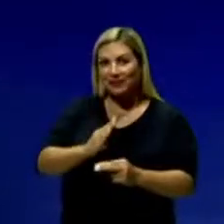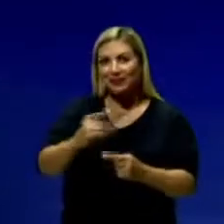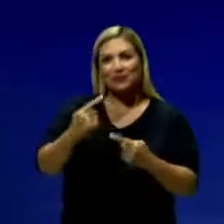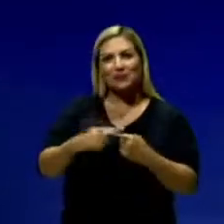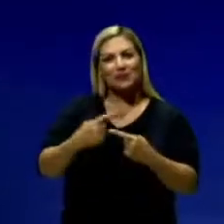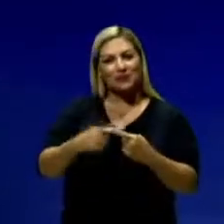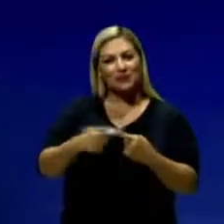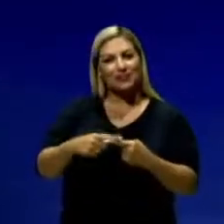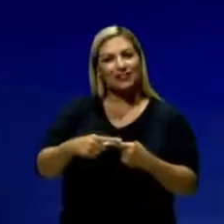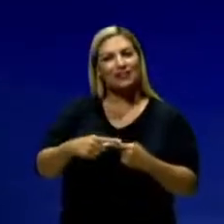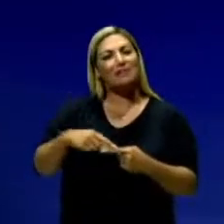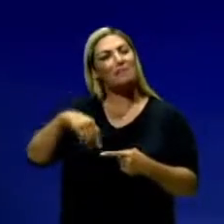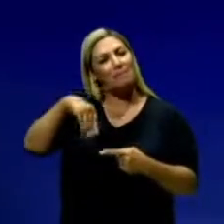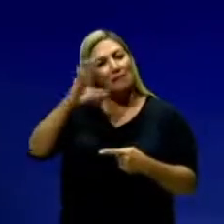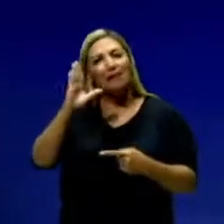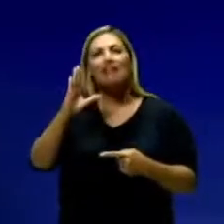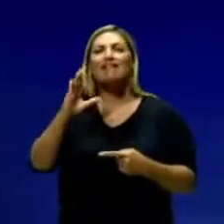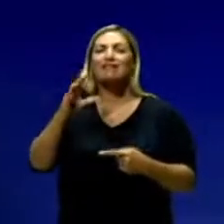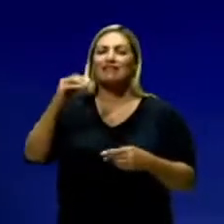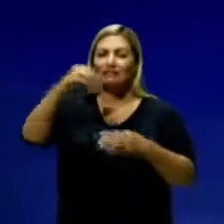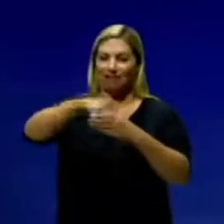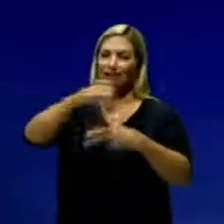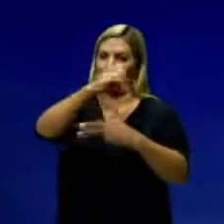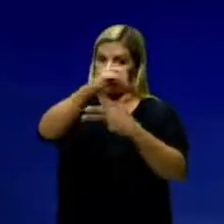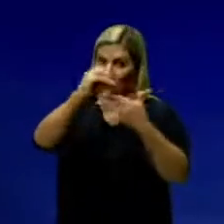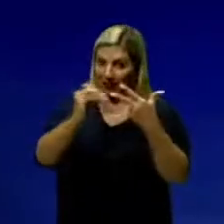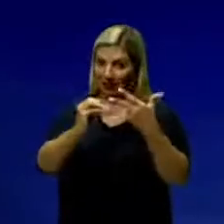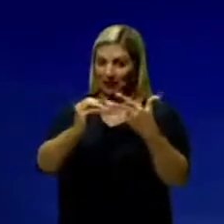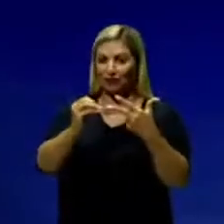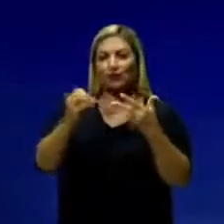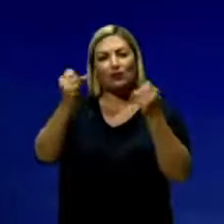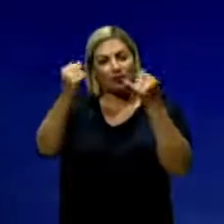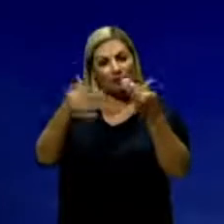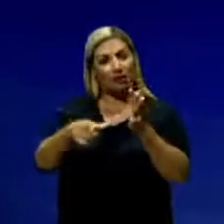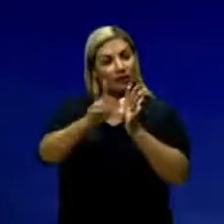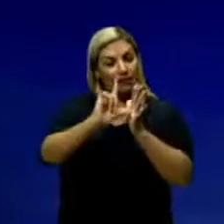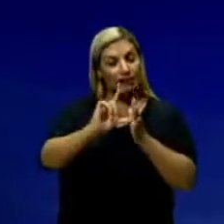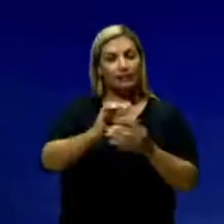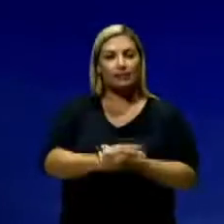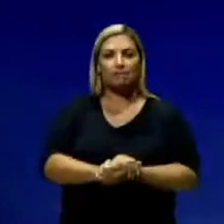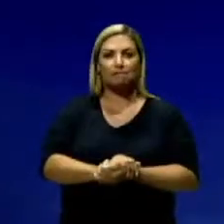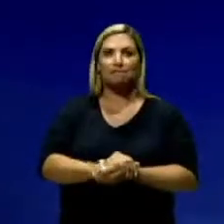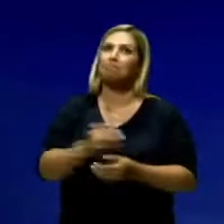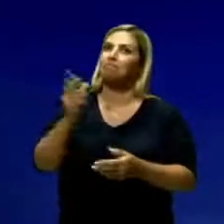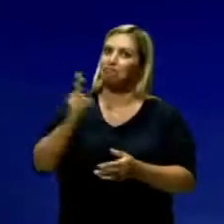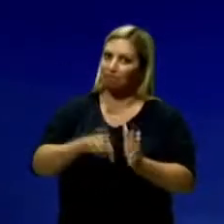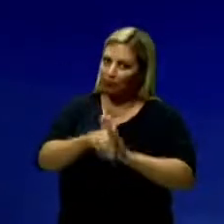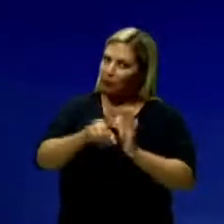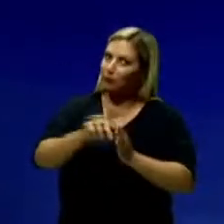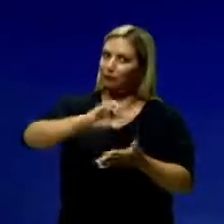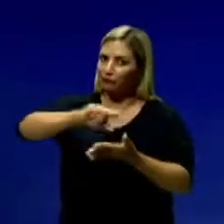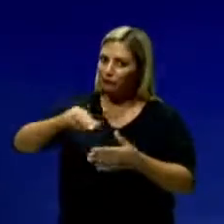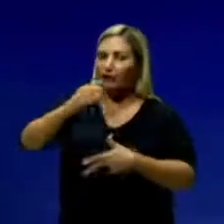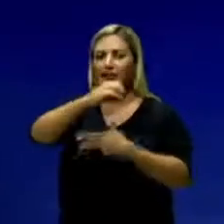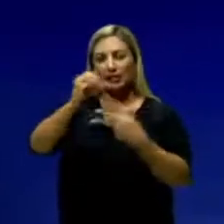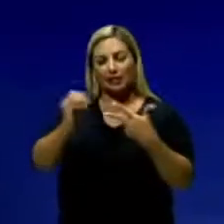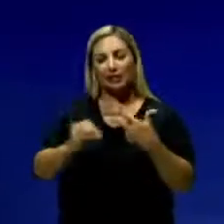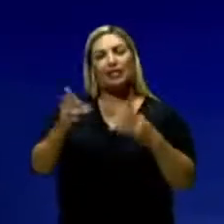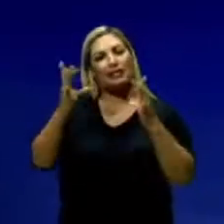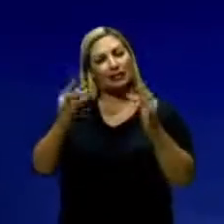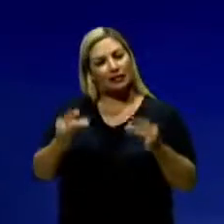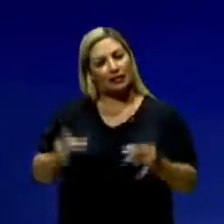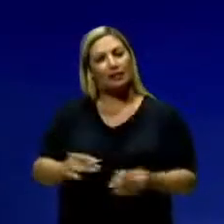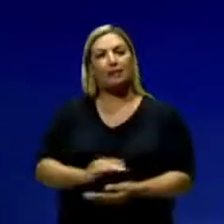porque é o que mais cai aí no Enem. Como eu disse para vocês, que não cai e despenca. Então, gente vai falar um pouco mais